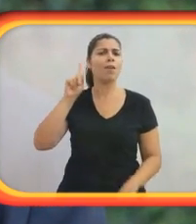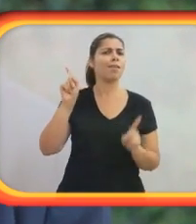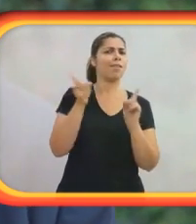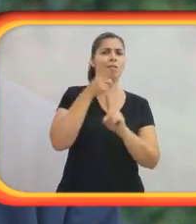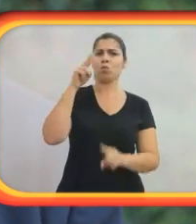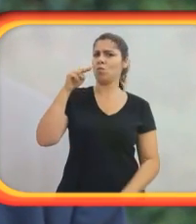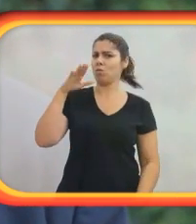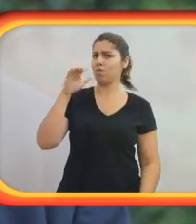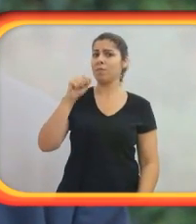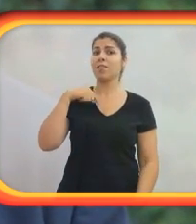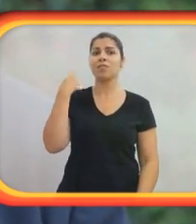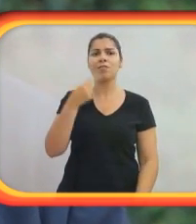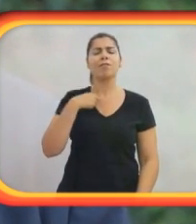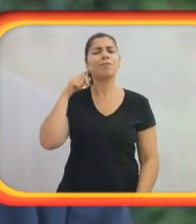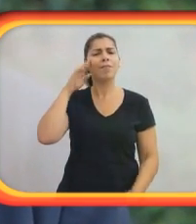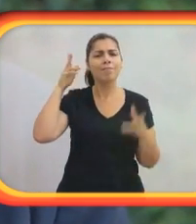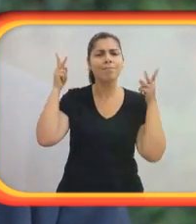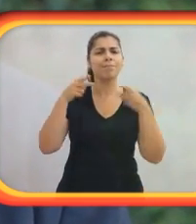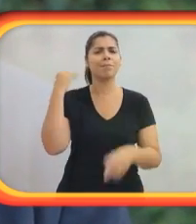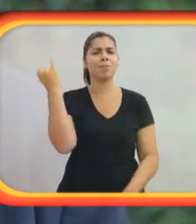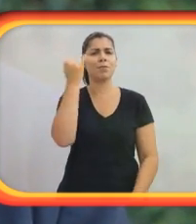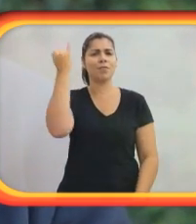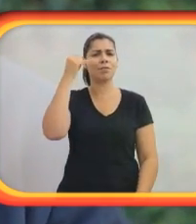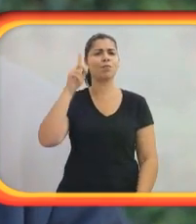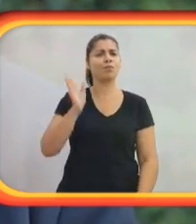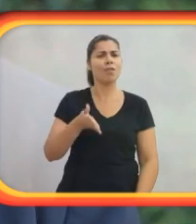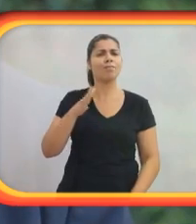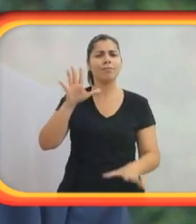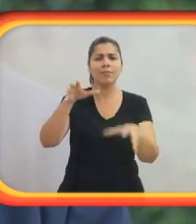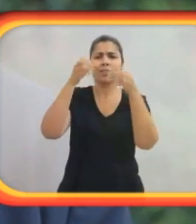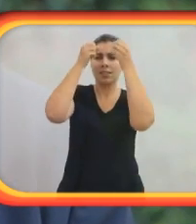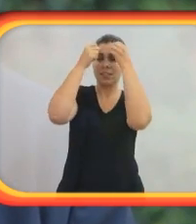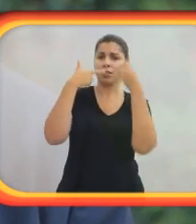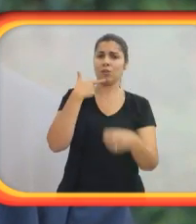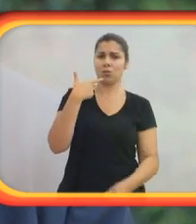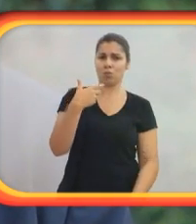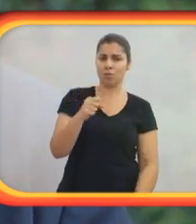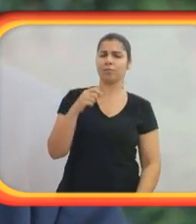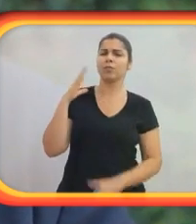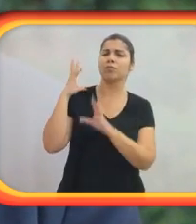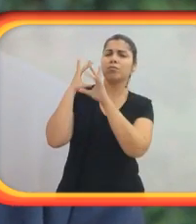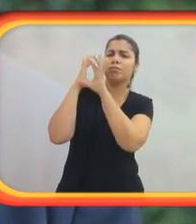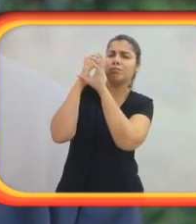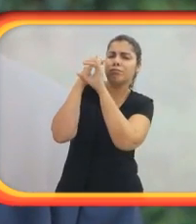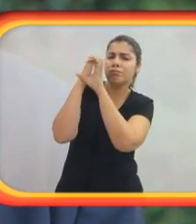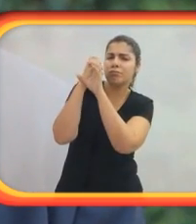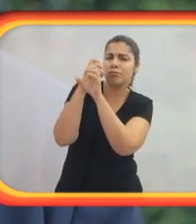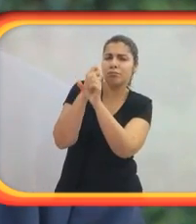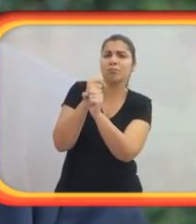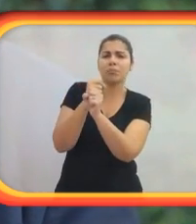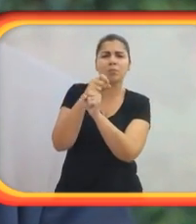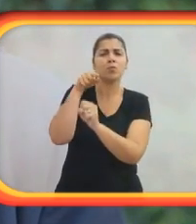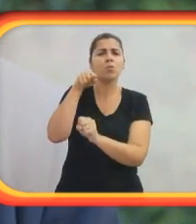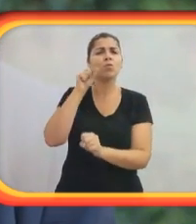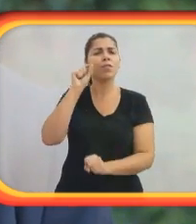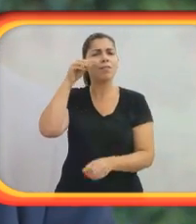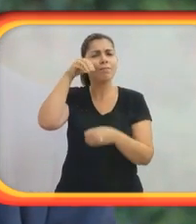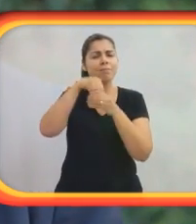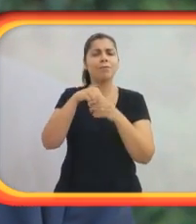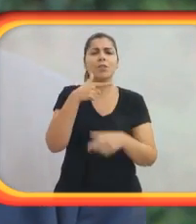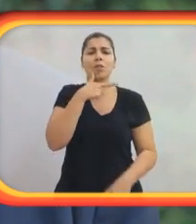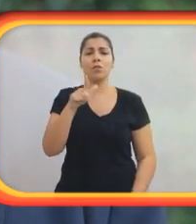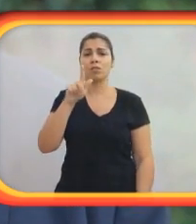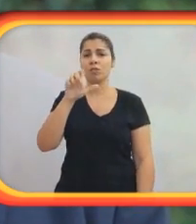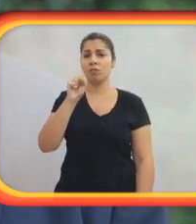e nunca como primeira língua. E esse é, quer dizer, a grande importância para já é a aquisição de uma língua.